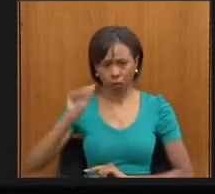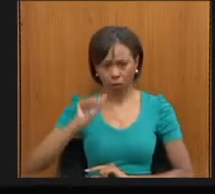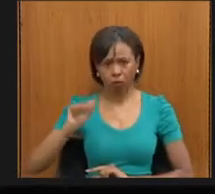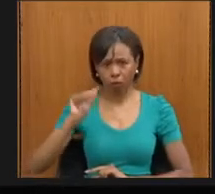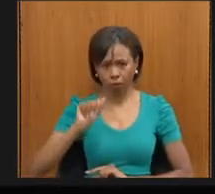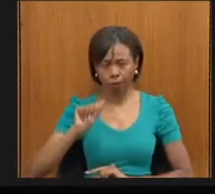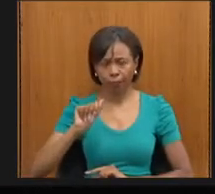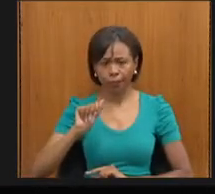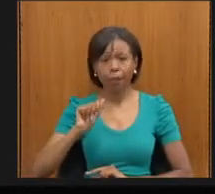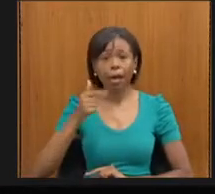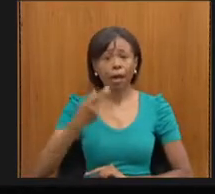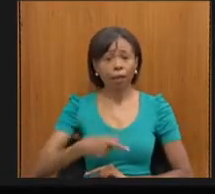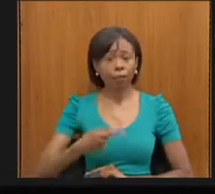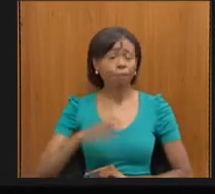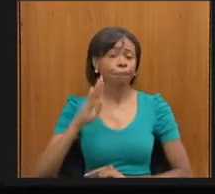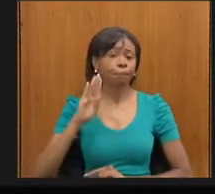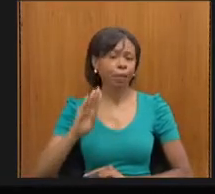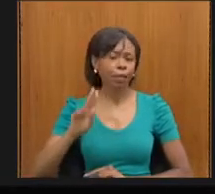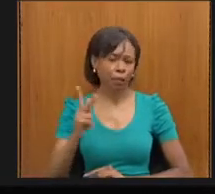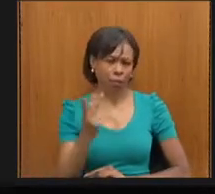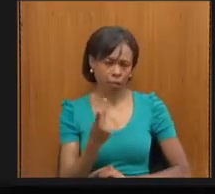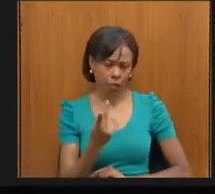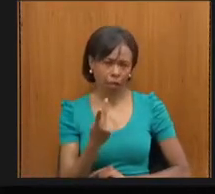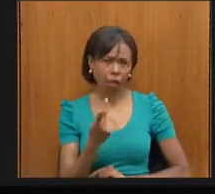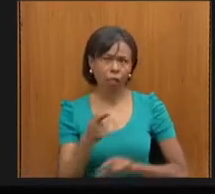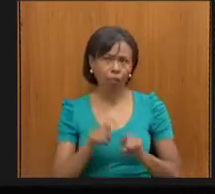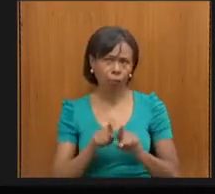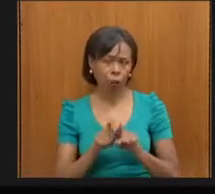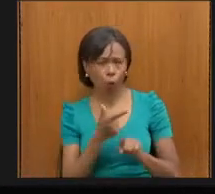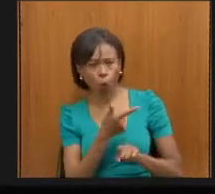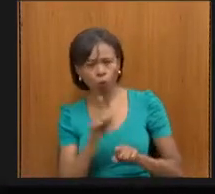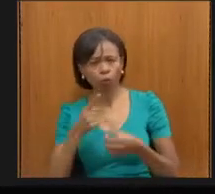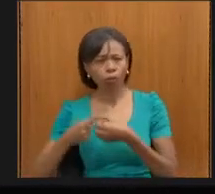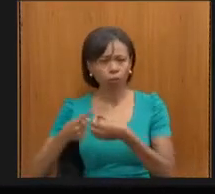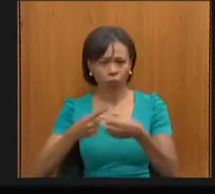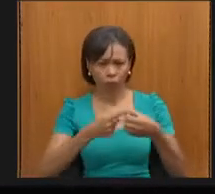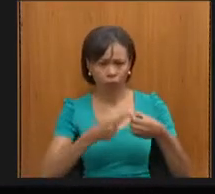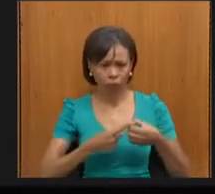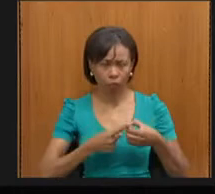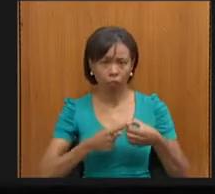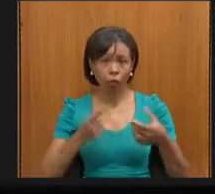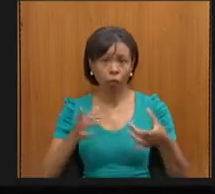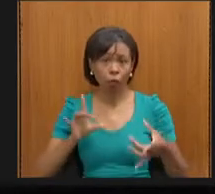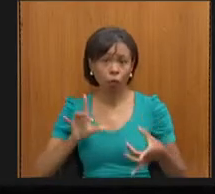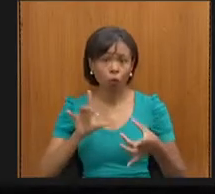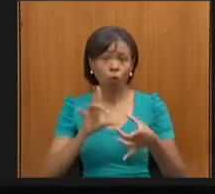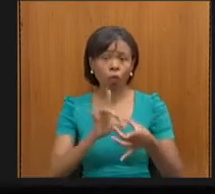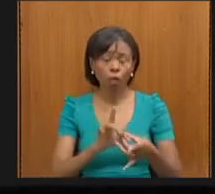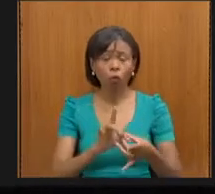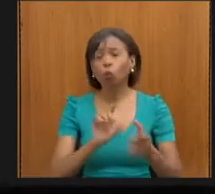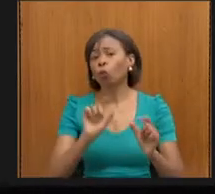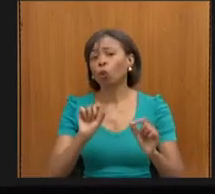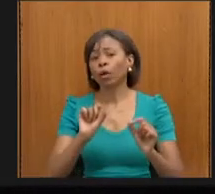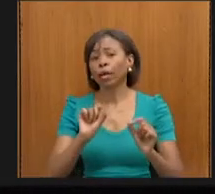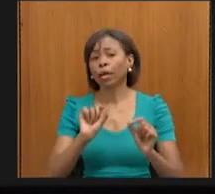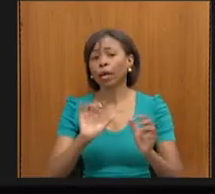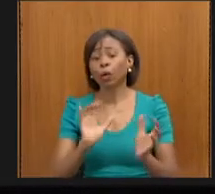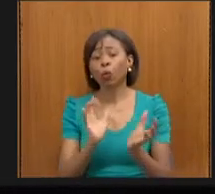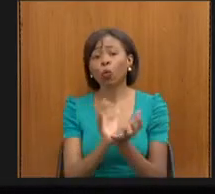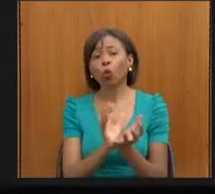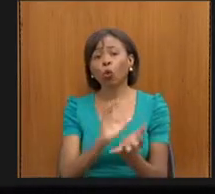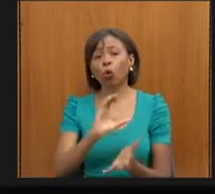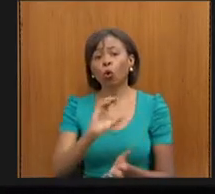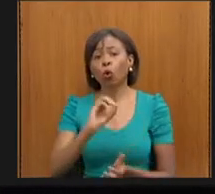e com algumas cidades do interior, acaba que é a Comissão das